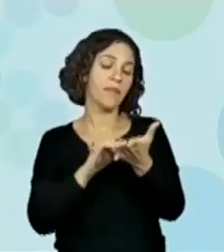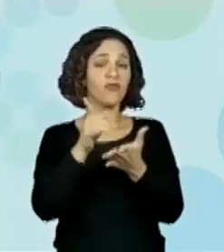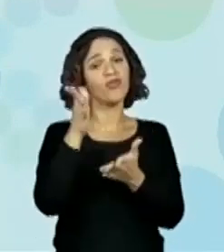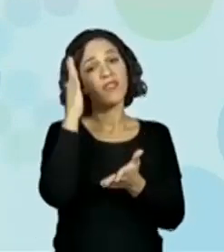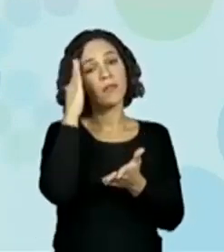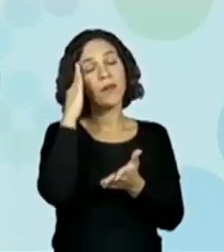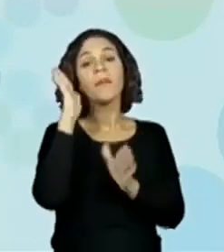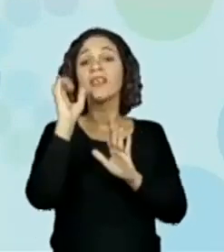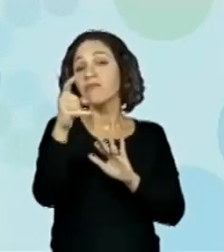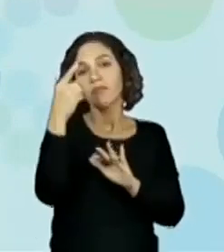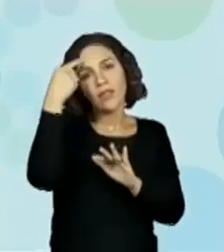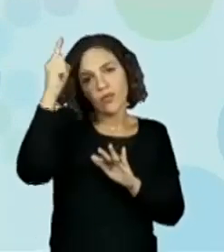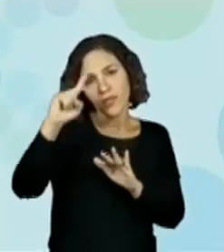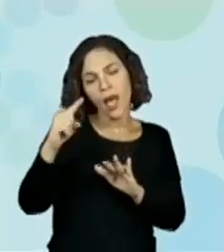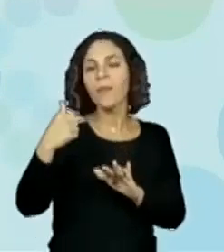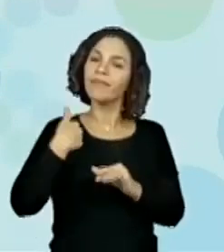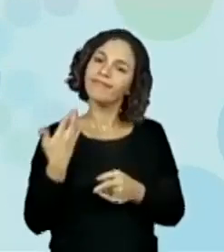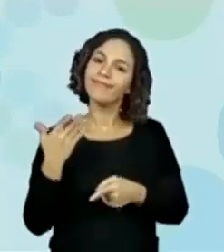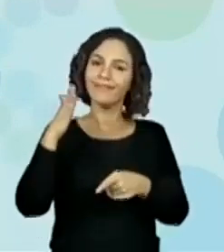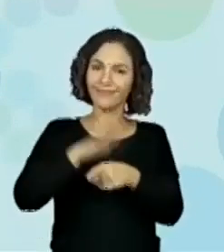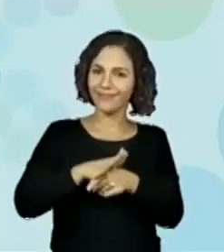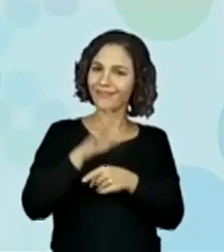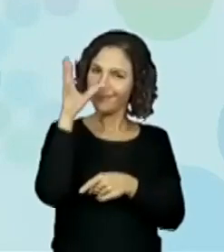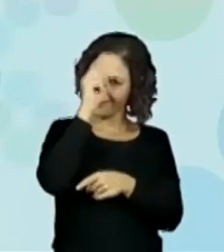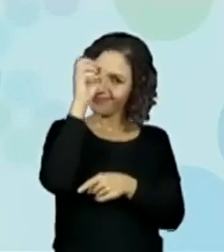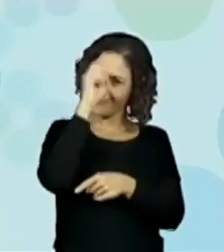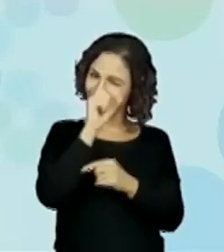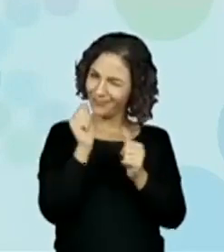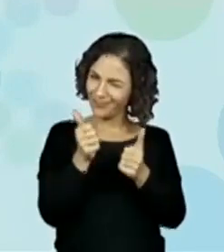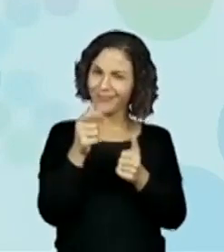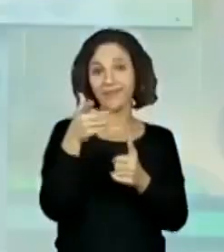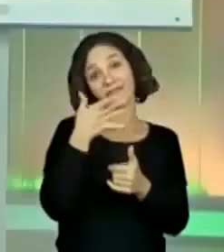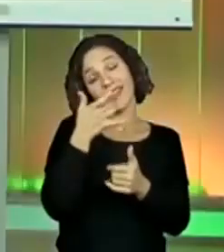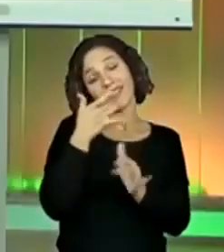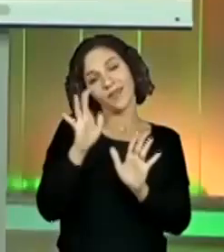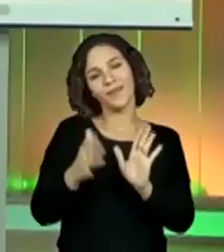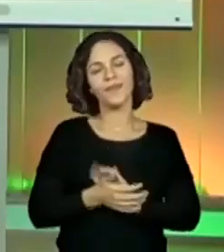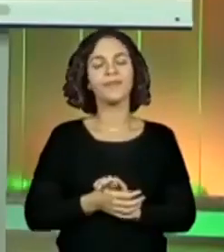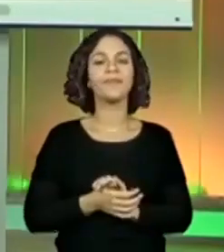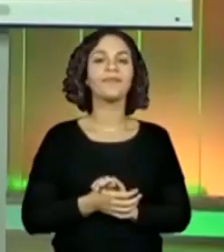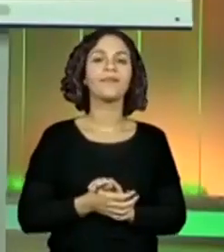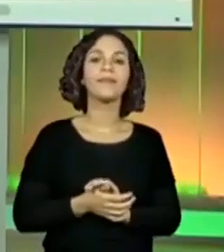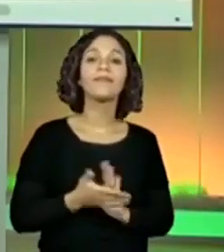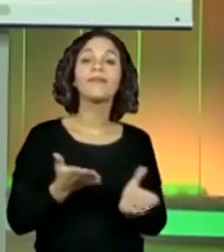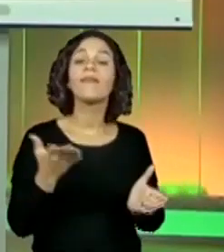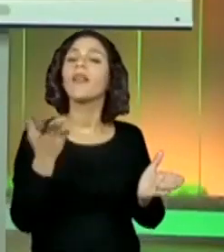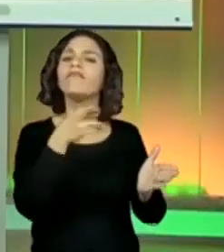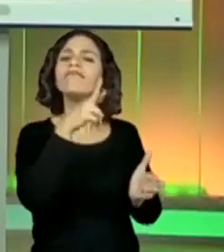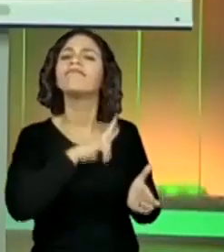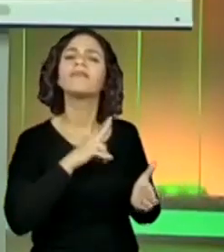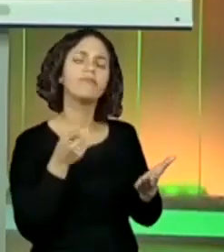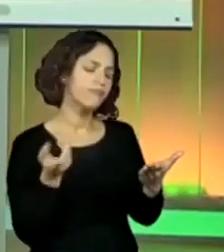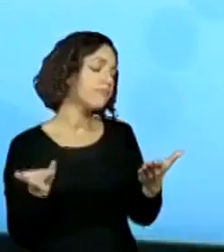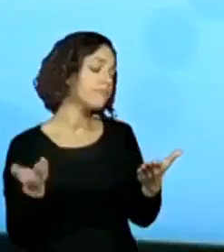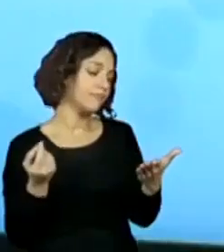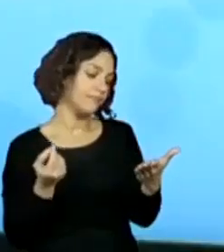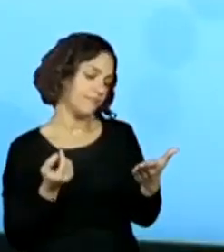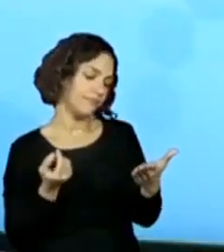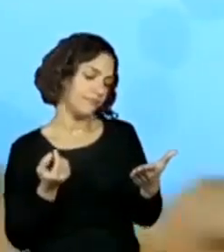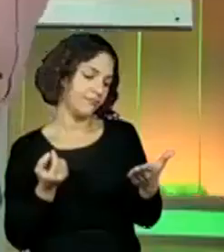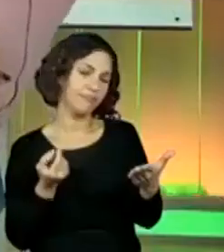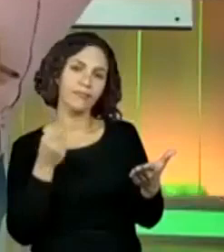né, mas pra quem não sabe, tomara que esteja bem simples aí pra você também, né. E aí, pessoal, quanto é que deu essa conta?